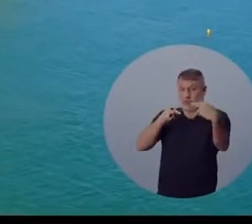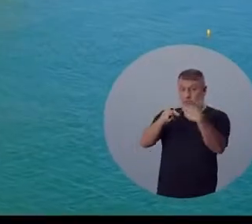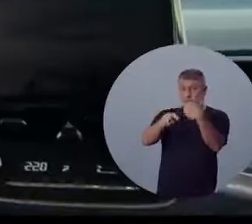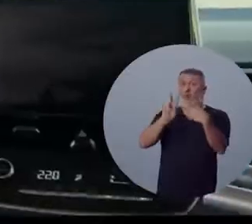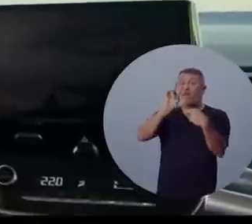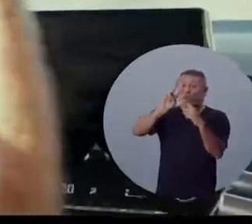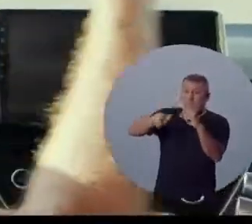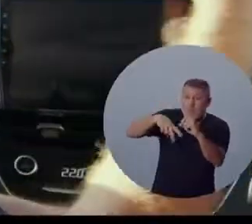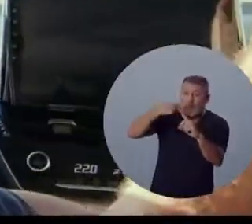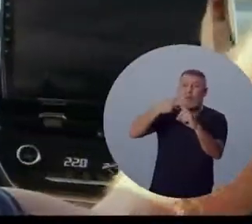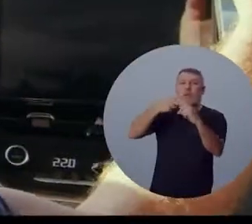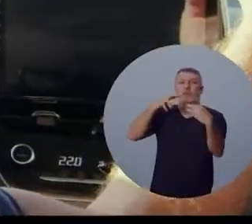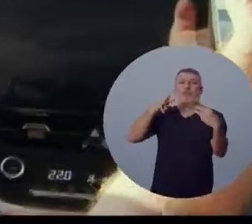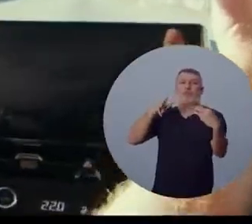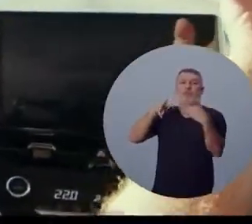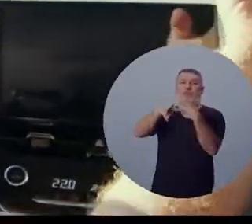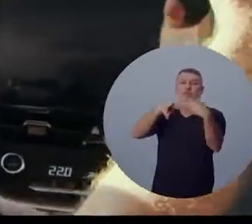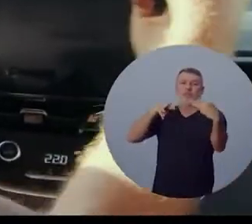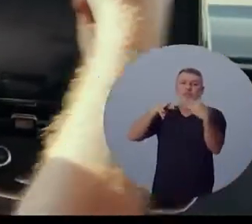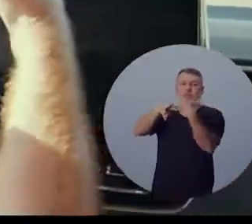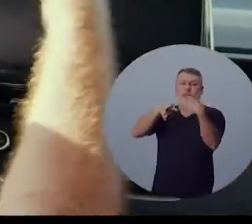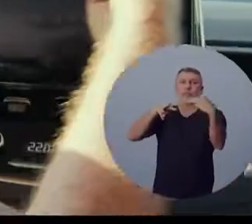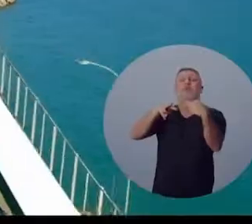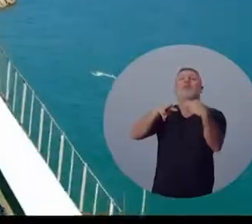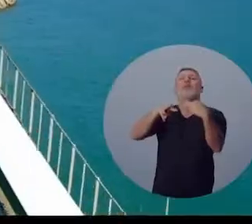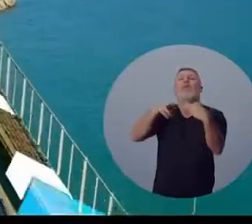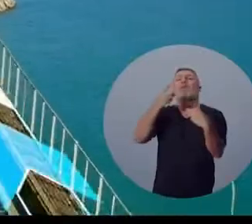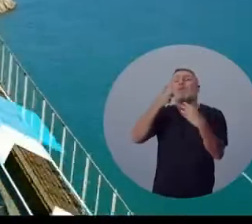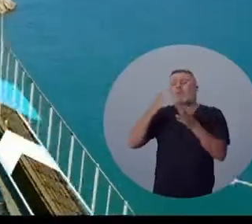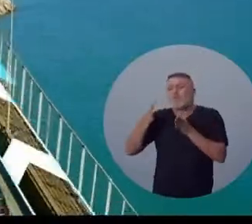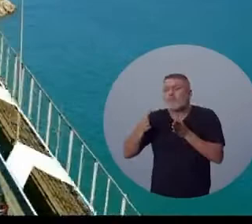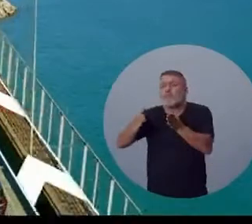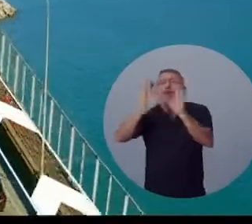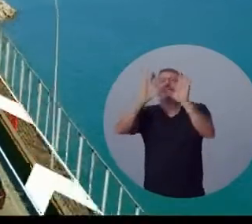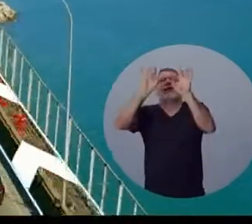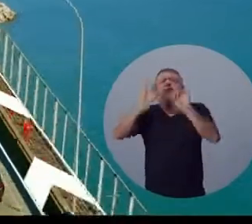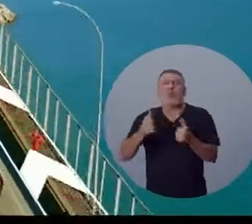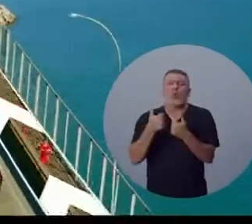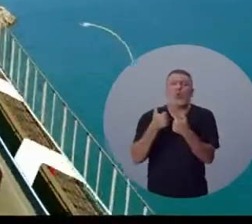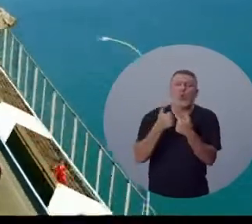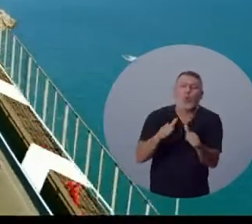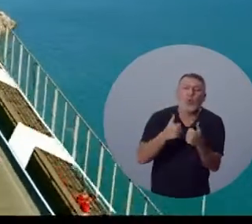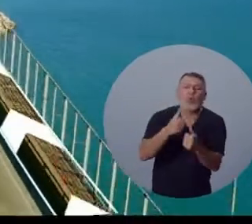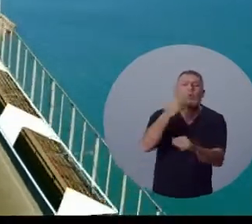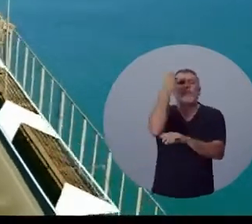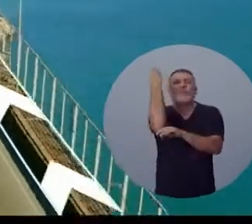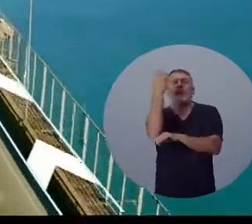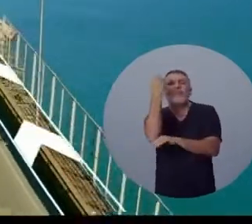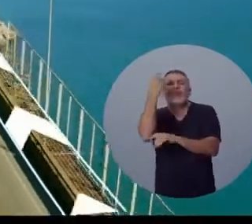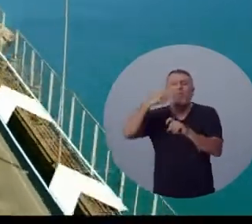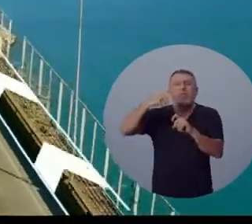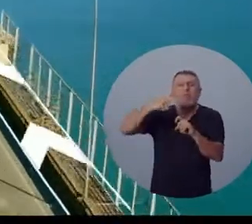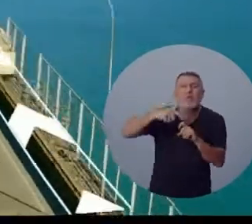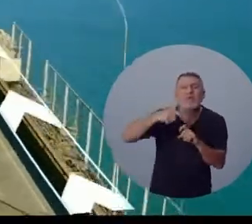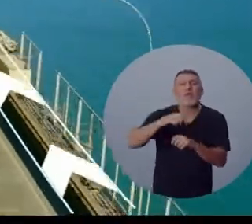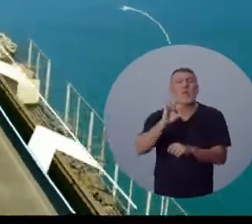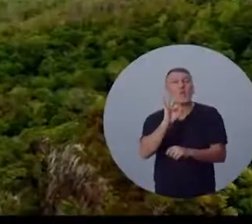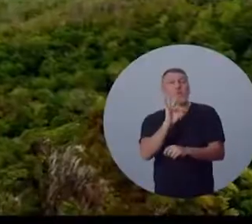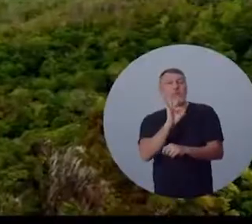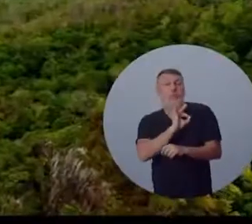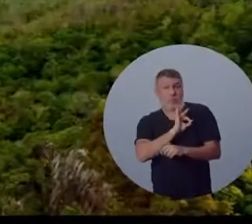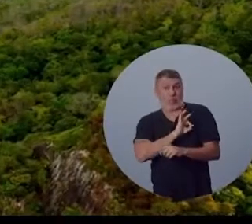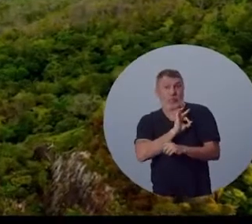hoje, nós teremos mais uma faixa. Uma faixa exclusiva para ônibus, para ambulância, para polícia